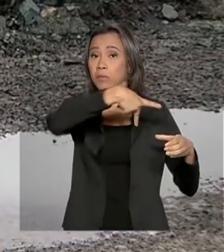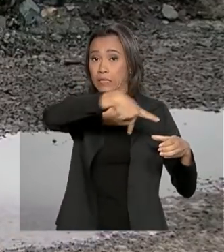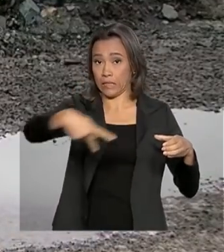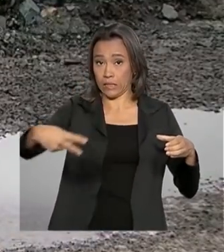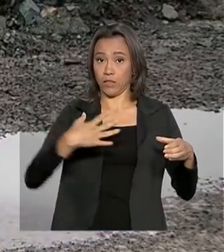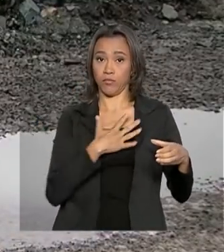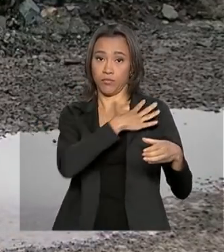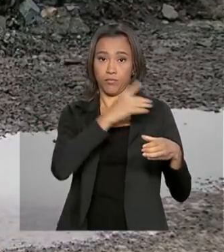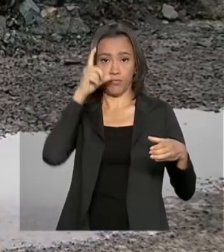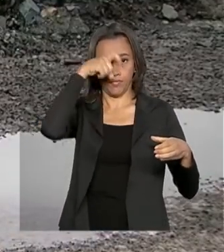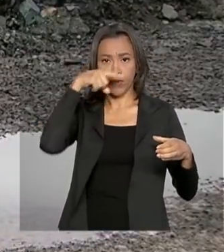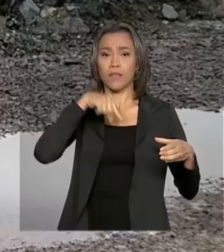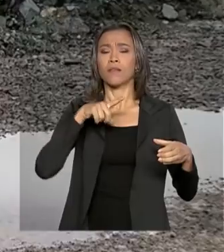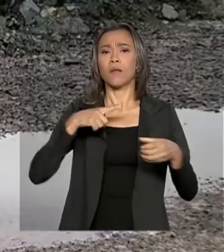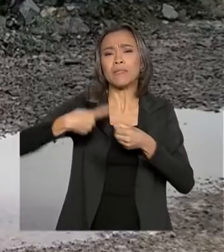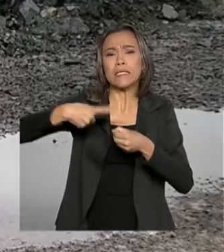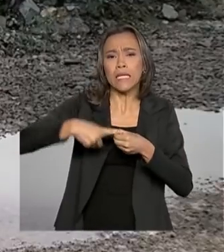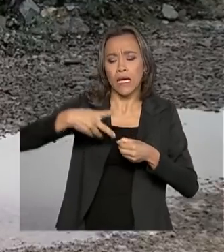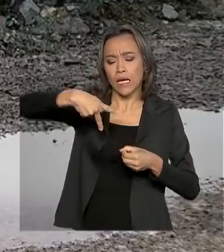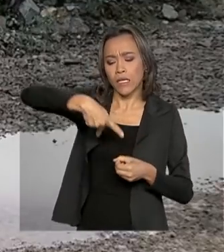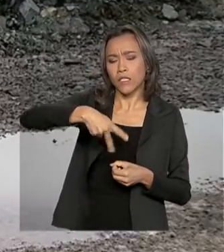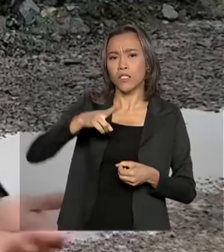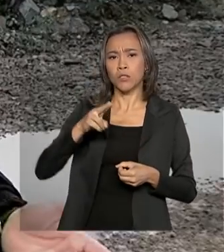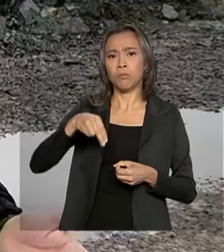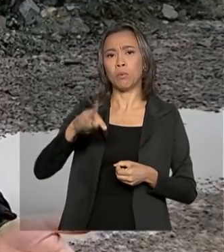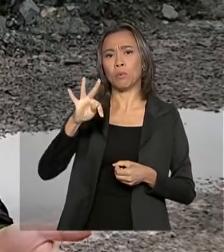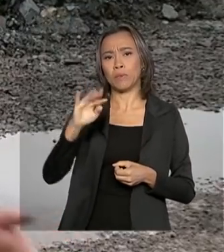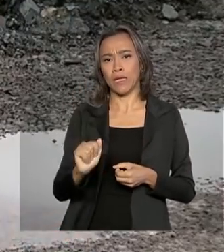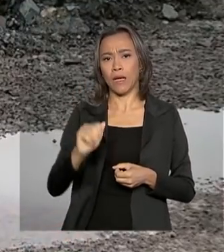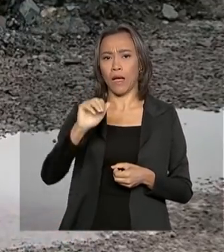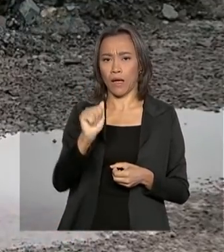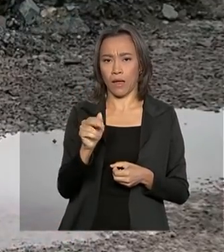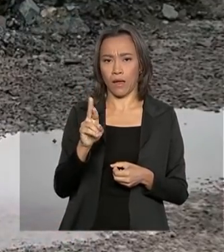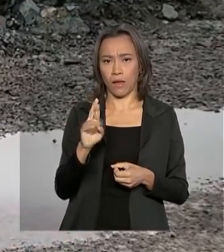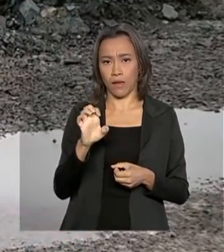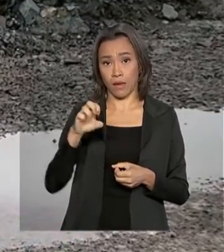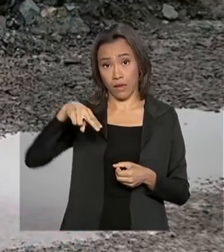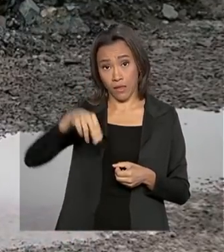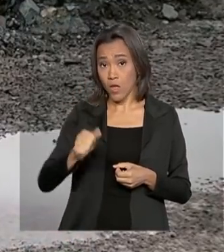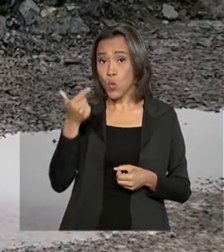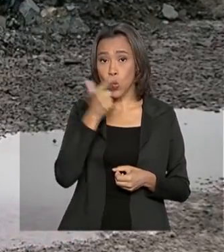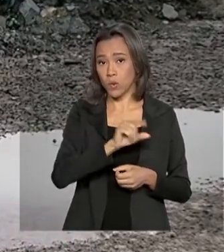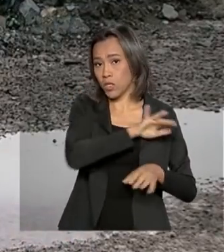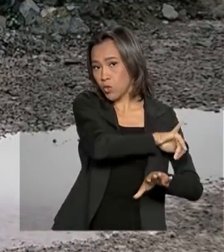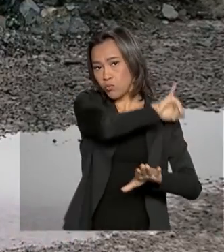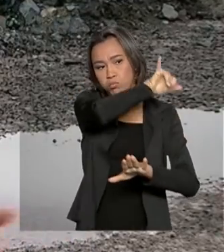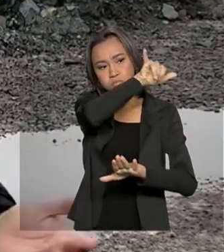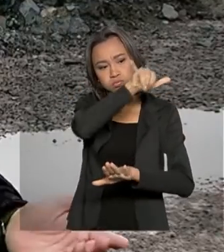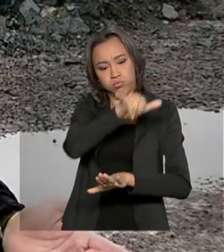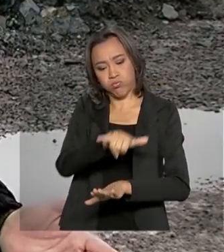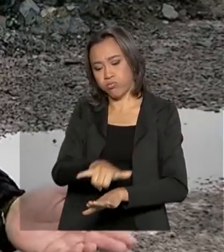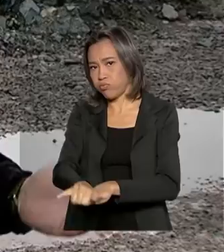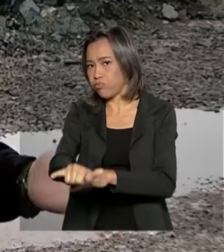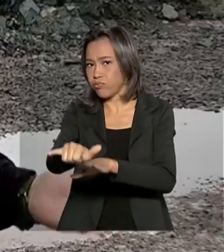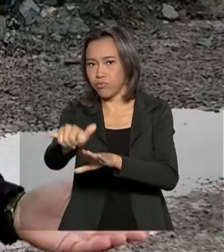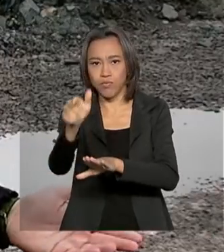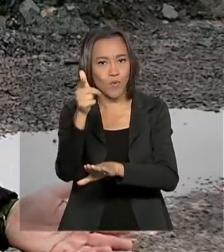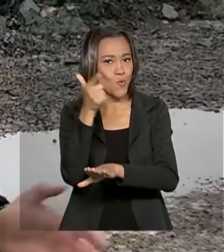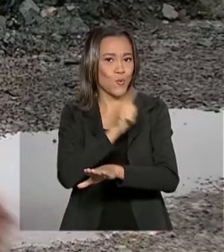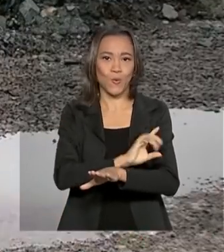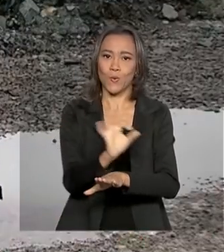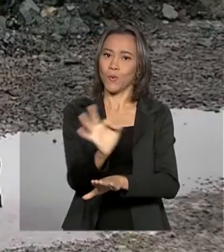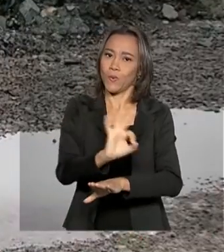Arenas, no Chile, que fica no extremo sul do continente sul-americano, não conseguiu decolar na manhã de hoje como estava previsto. O voo não foi